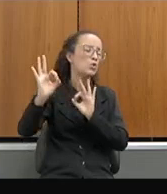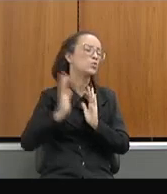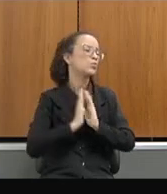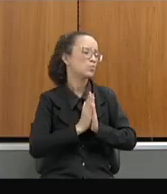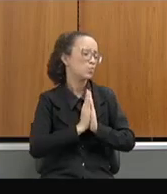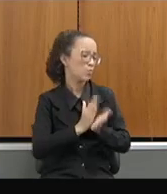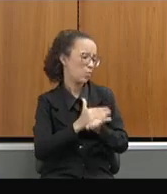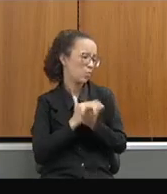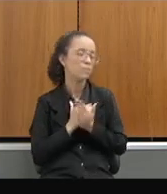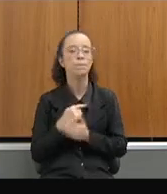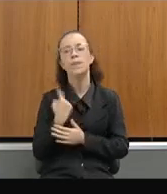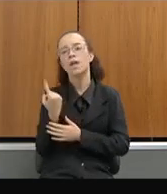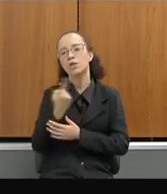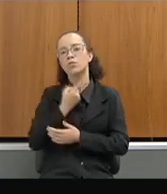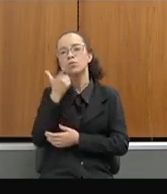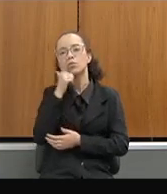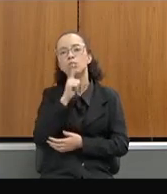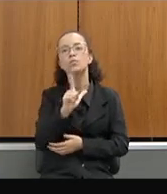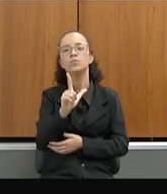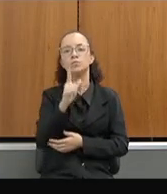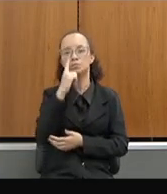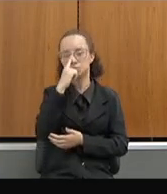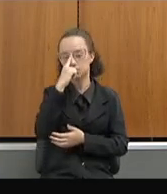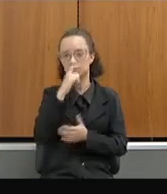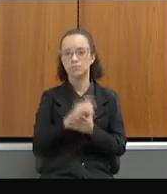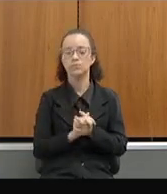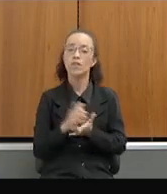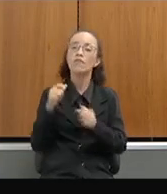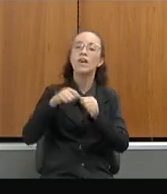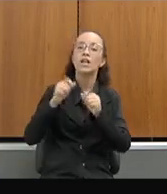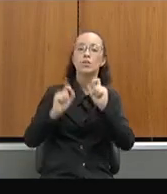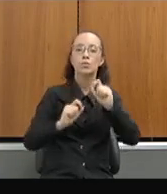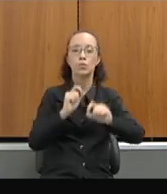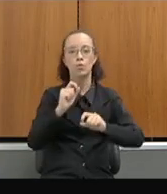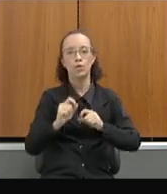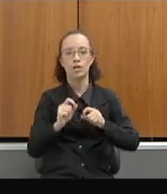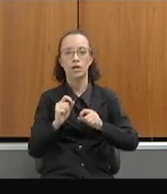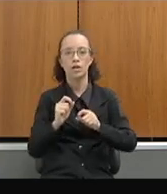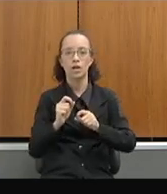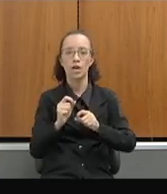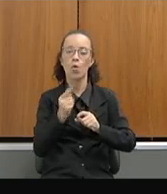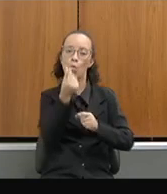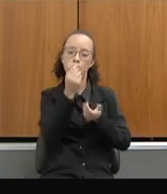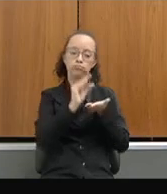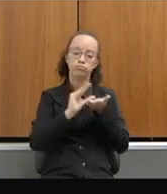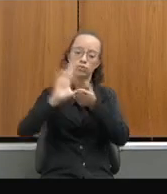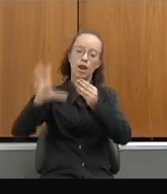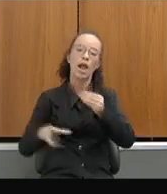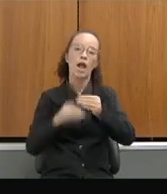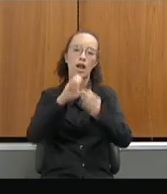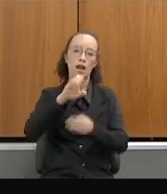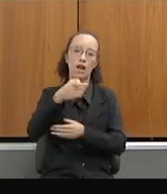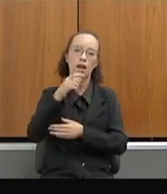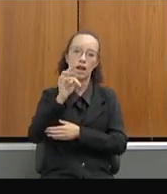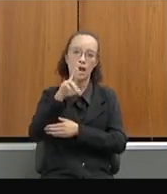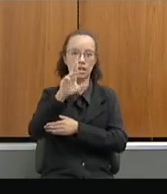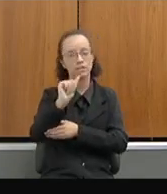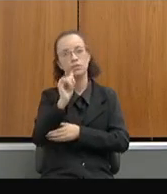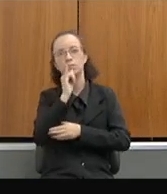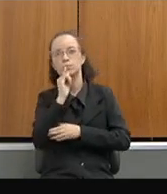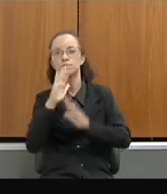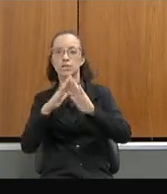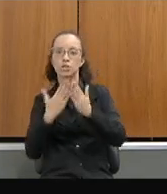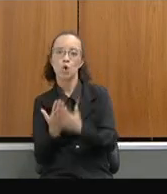diferenciado, aí nós conseguimos fazer um repasse extra, onde as escolas com menos alunos